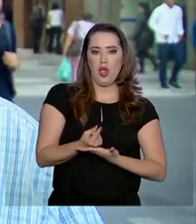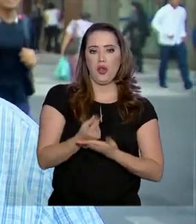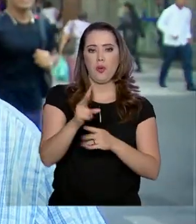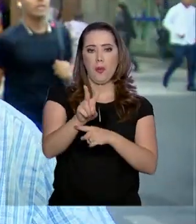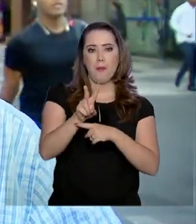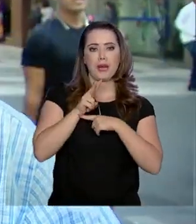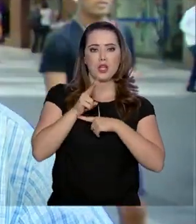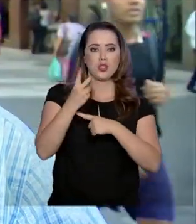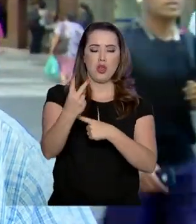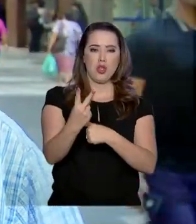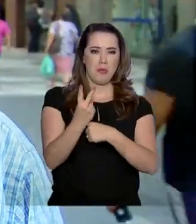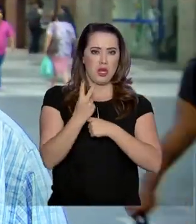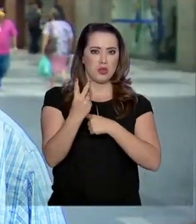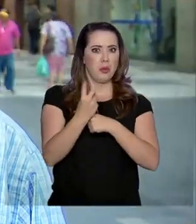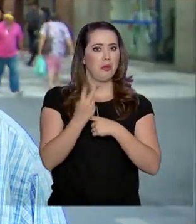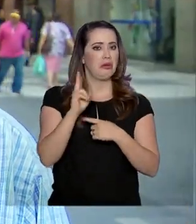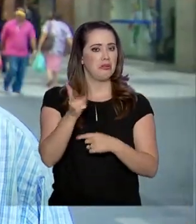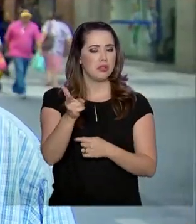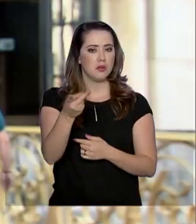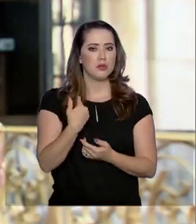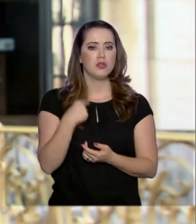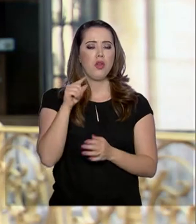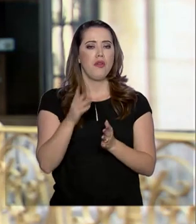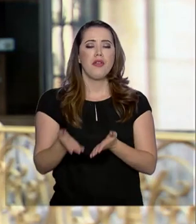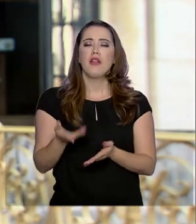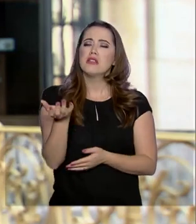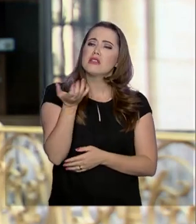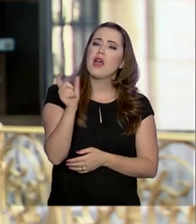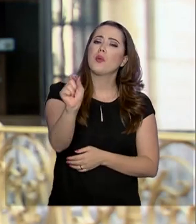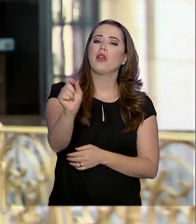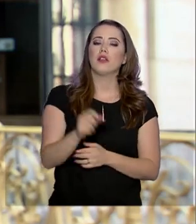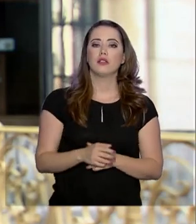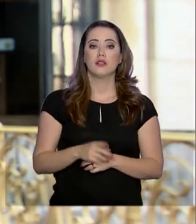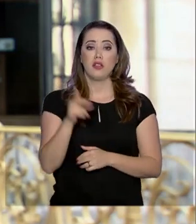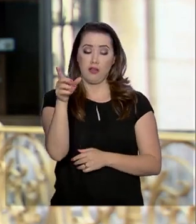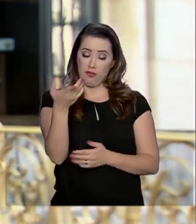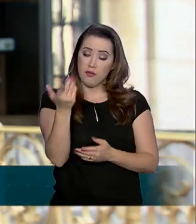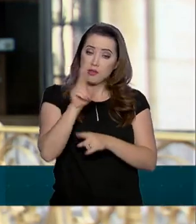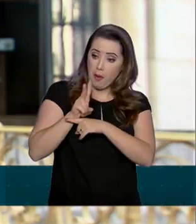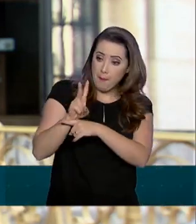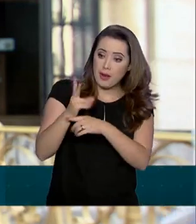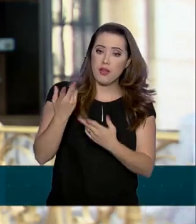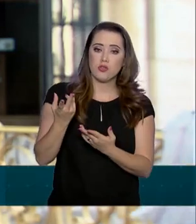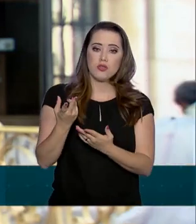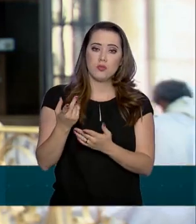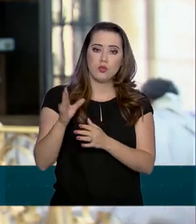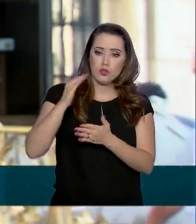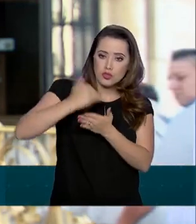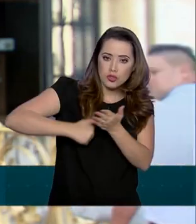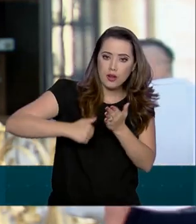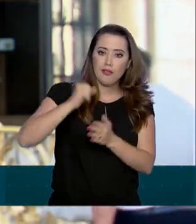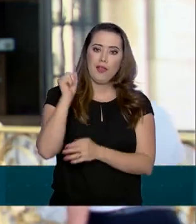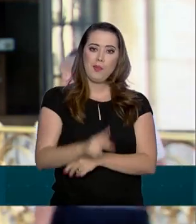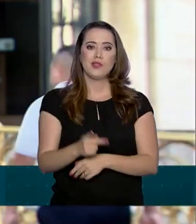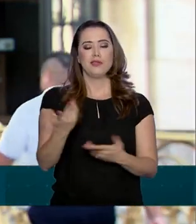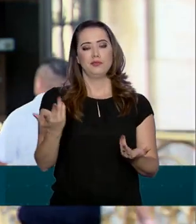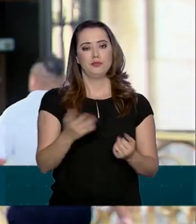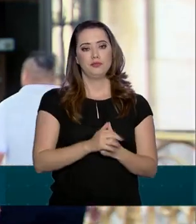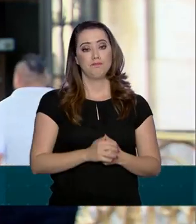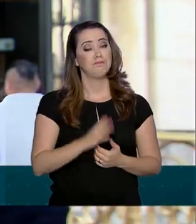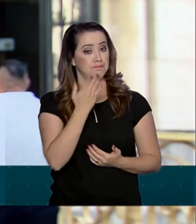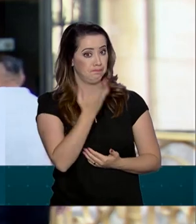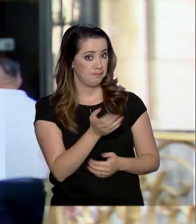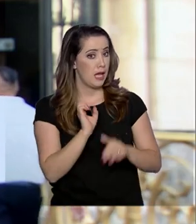Para você pegar um empréstimo consignado. Os bancos e outras instituições financeiras estão proibidos de oferecer